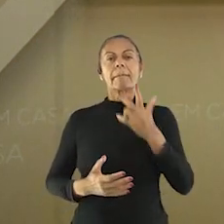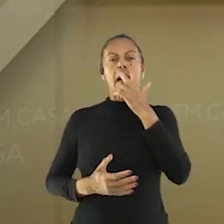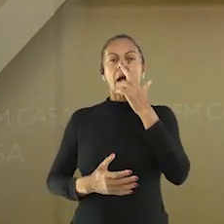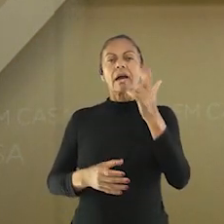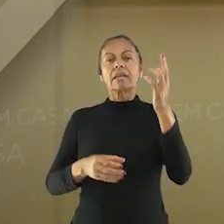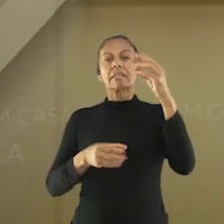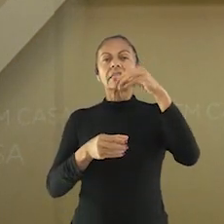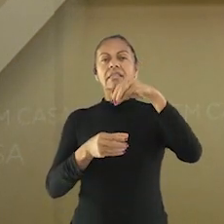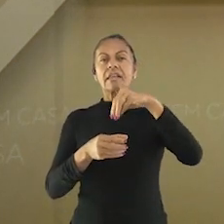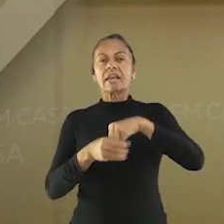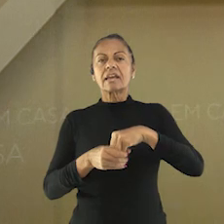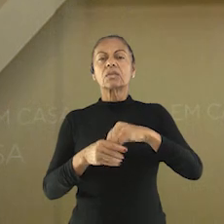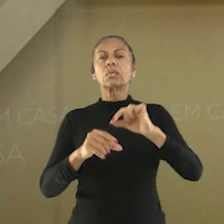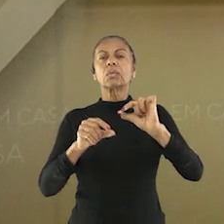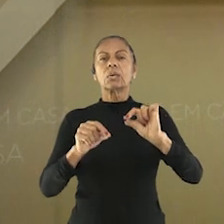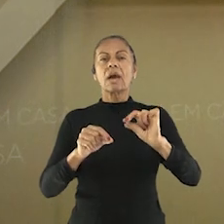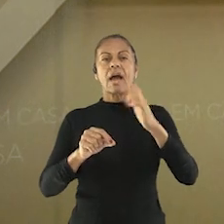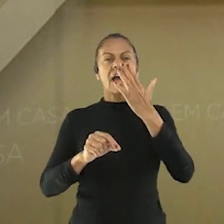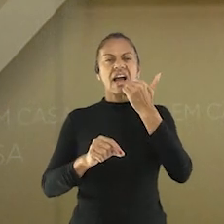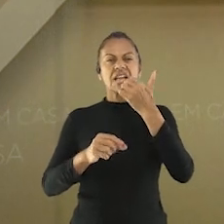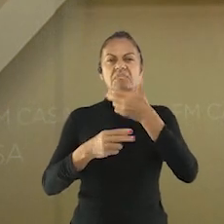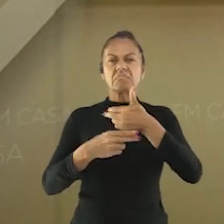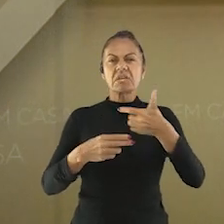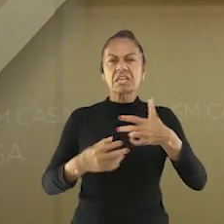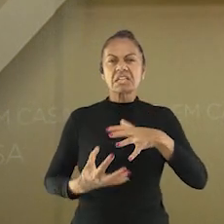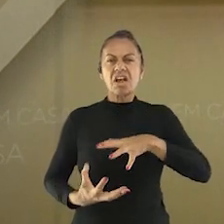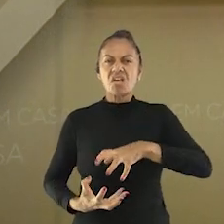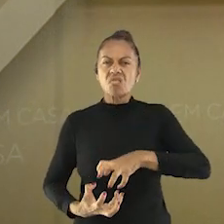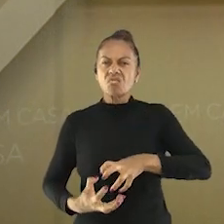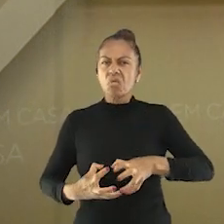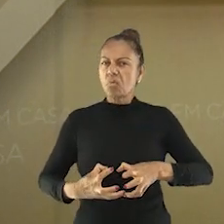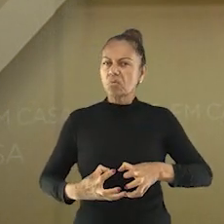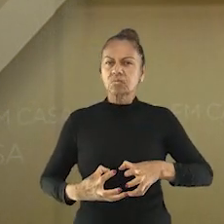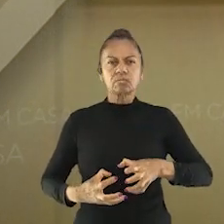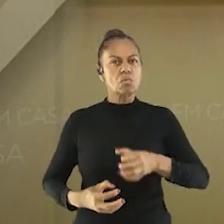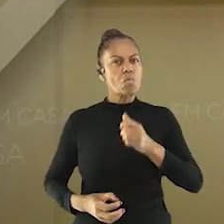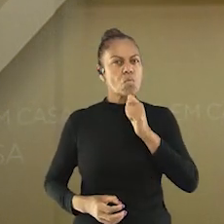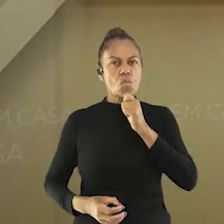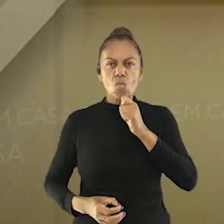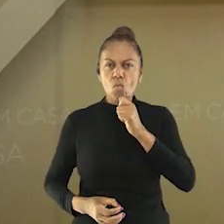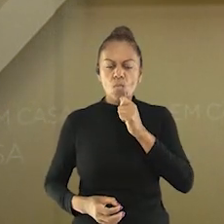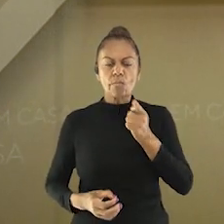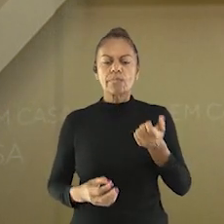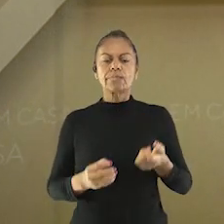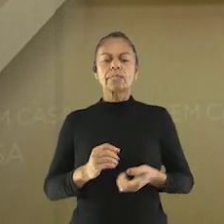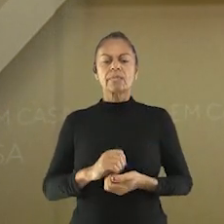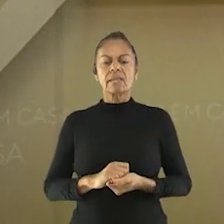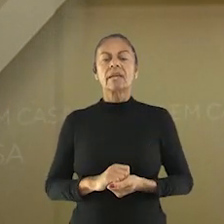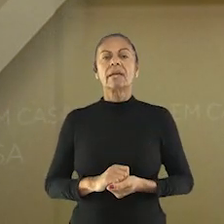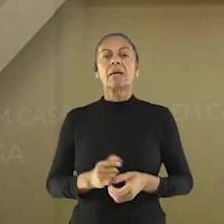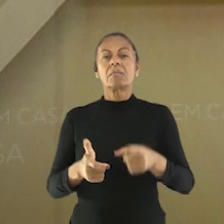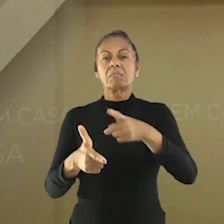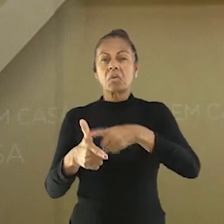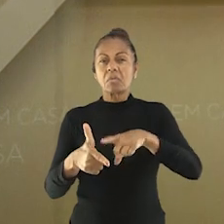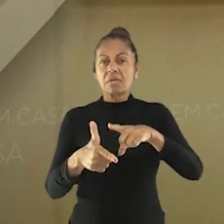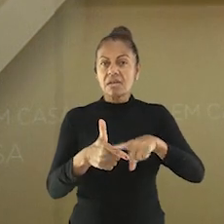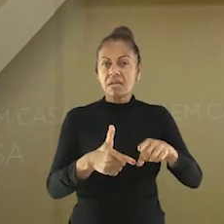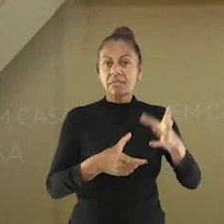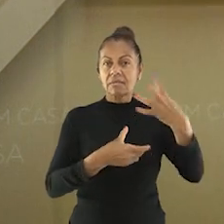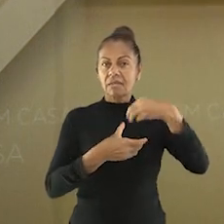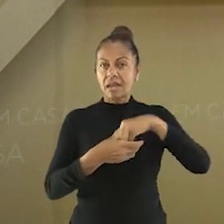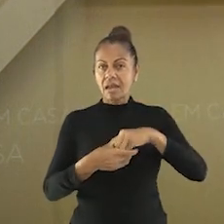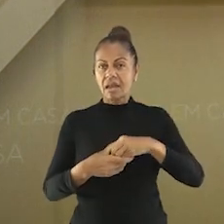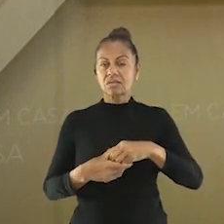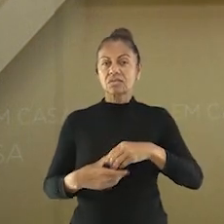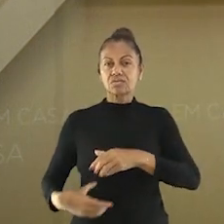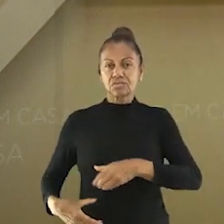um acúmulo de alimentos que não foram digeridos. E a coceira e manchas na pele, por que? Todo problema que você tem